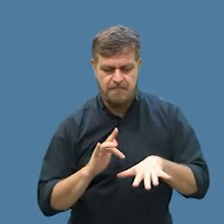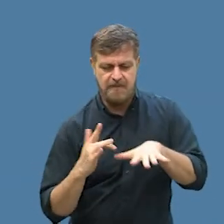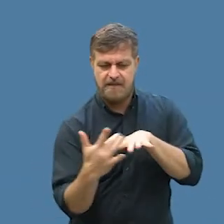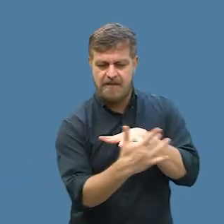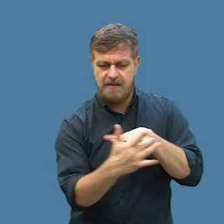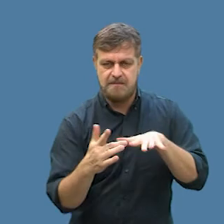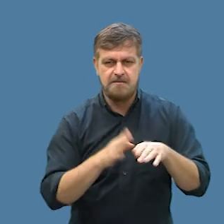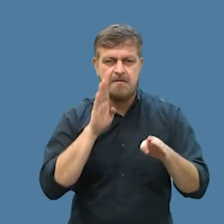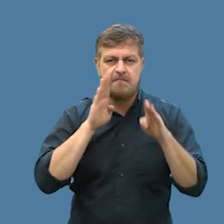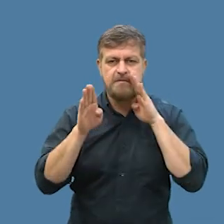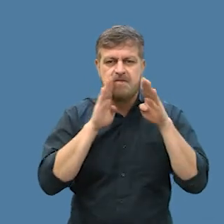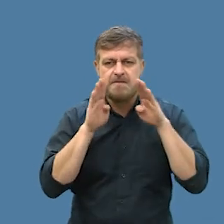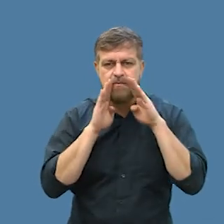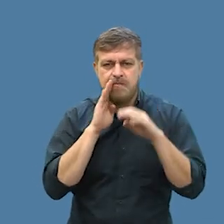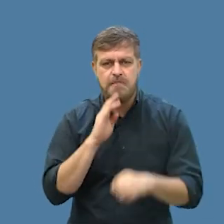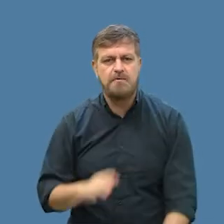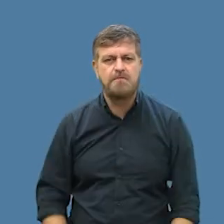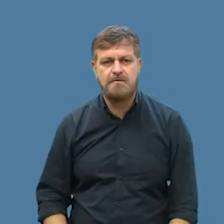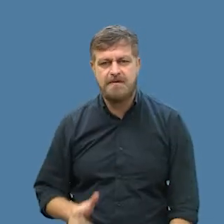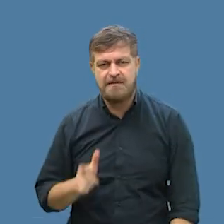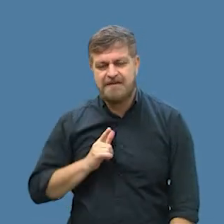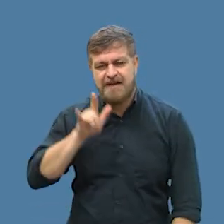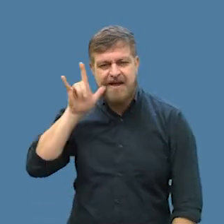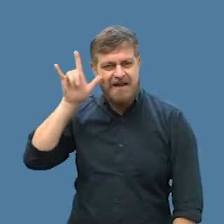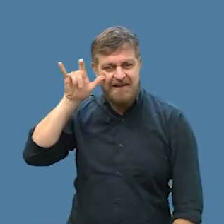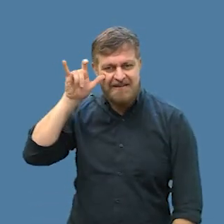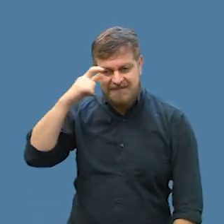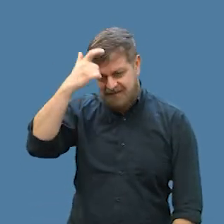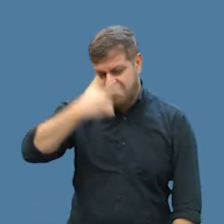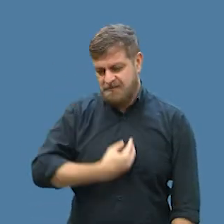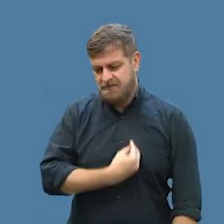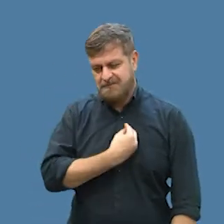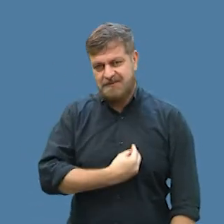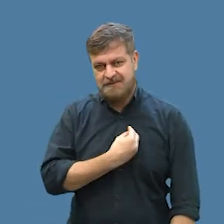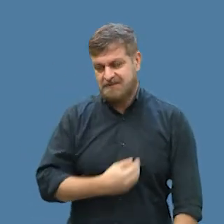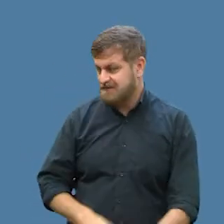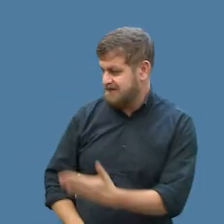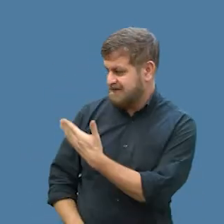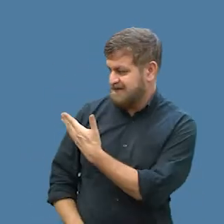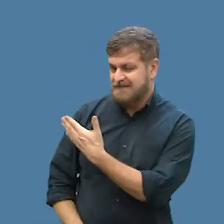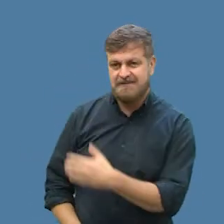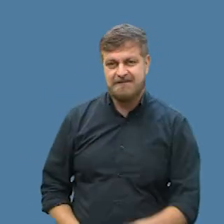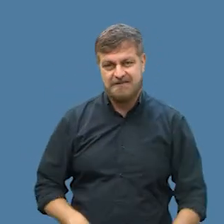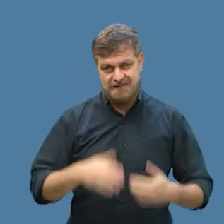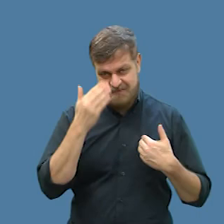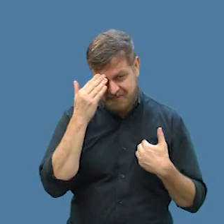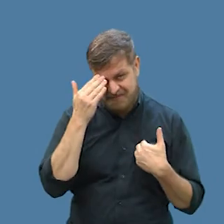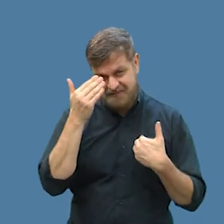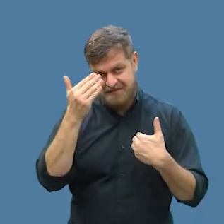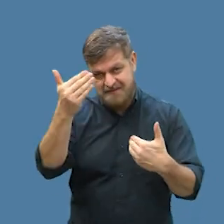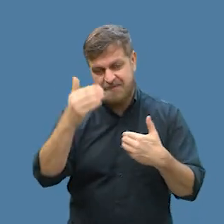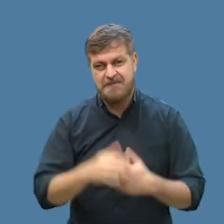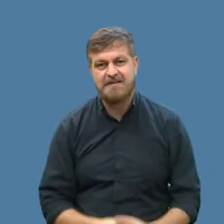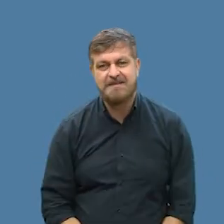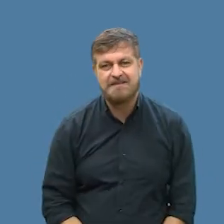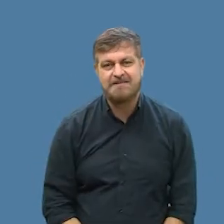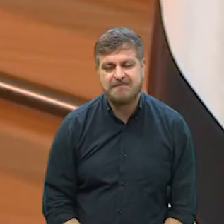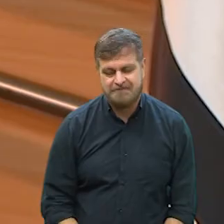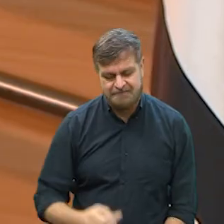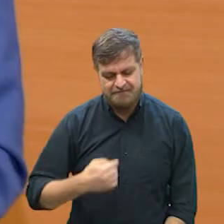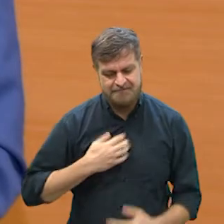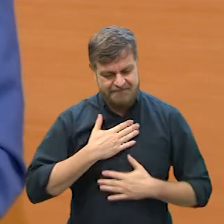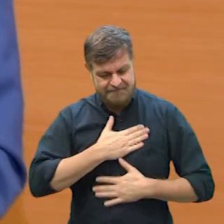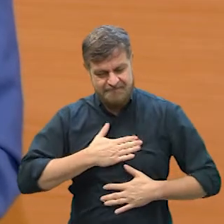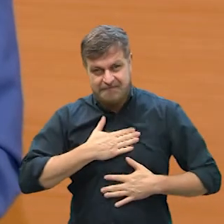Twitter, Facebook, WhatsApp, todas as redes sociais estão sempre à disposição das pessoas. Ok, vereador, muito obrigado por aceitar o nosso